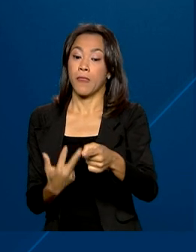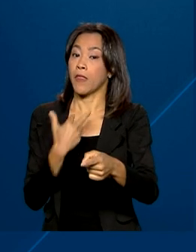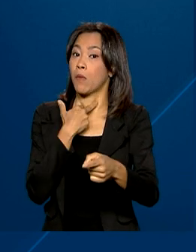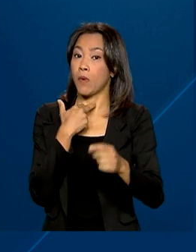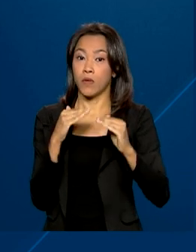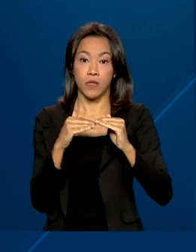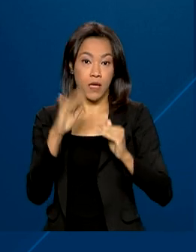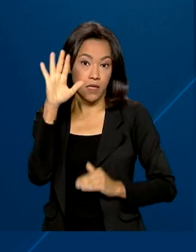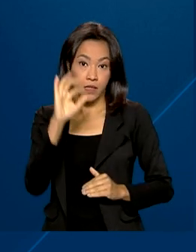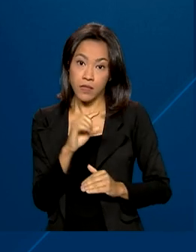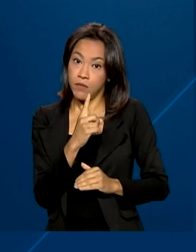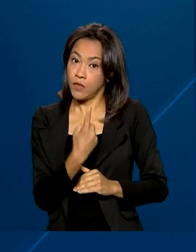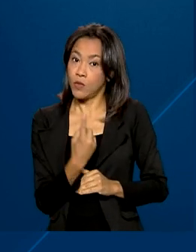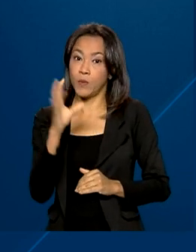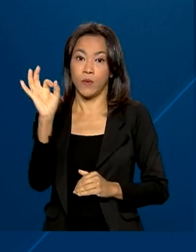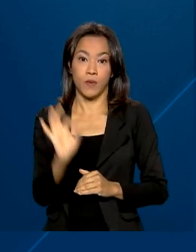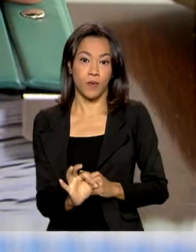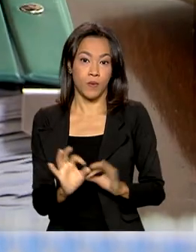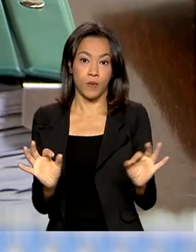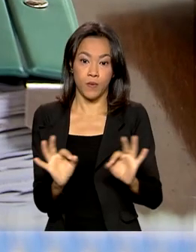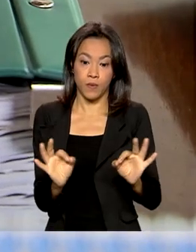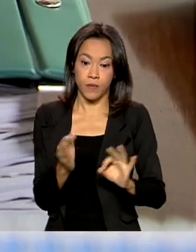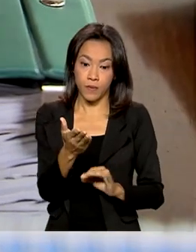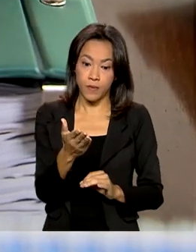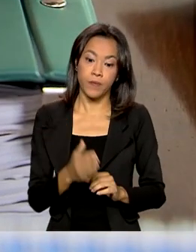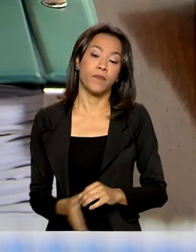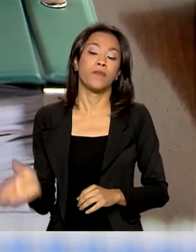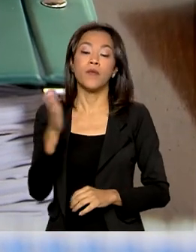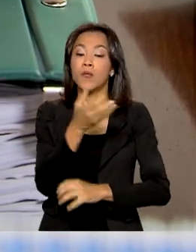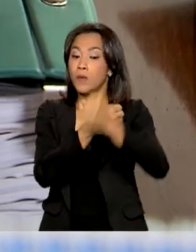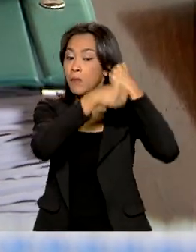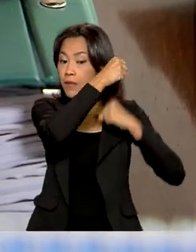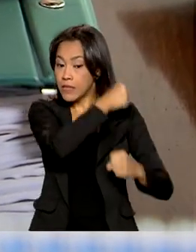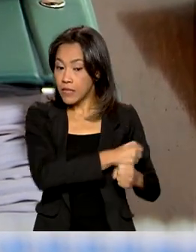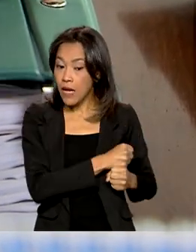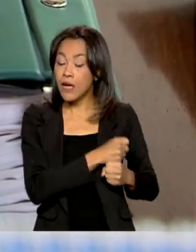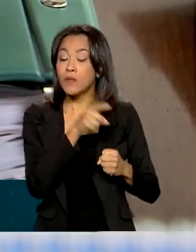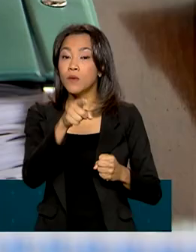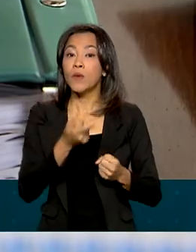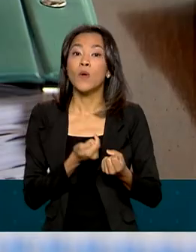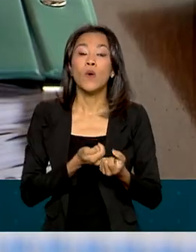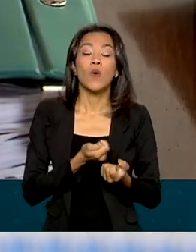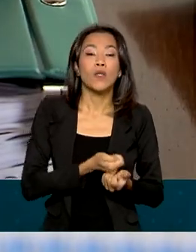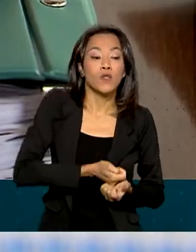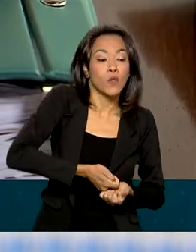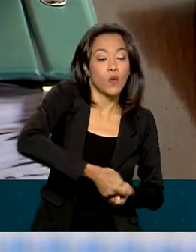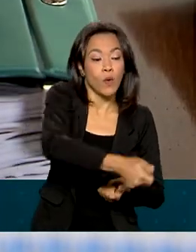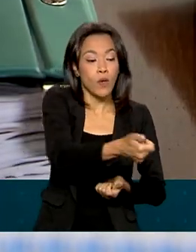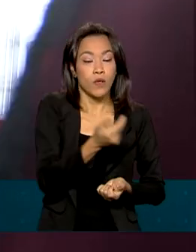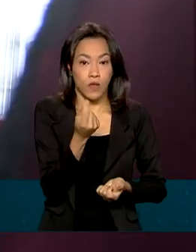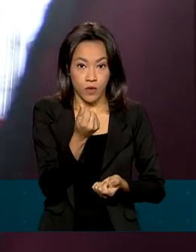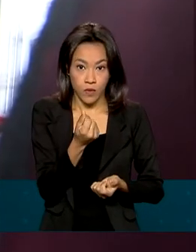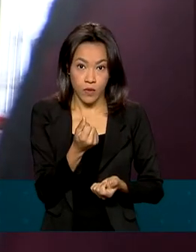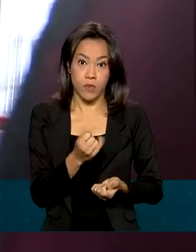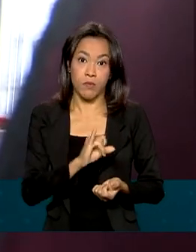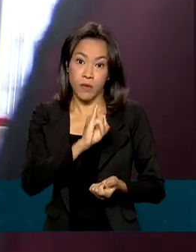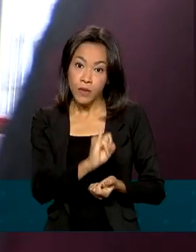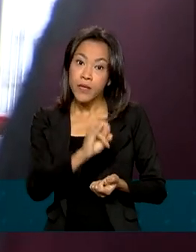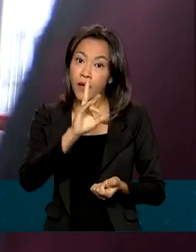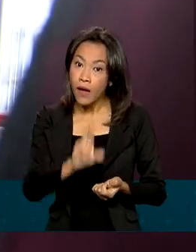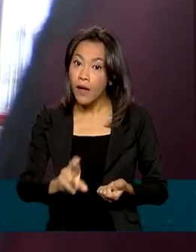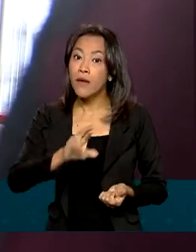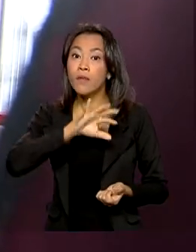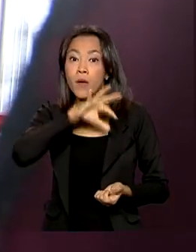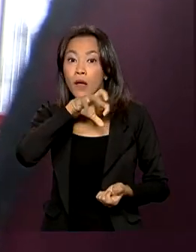passar de 1% do imposto devido. No ano passado, as doações para auxílio a idosos via imposto de renda somaram